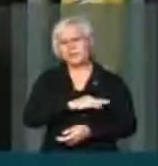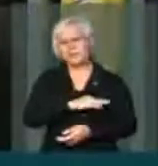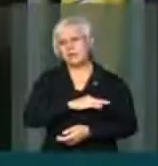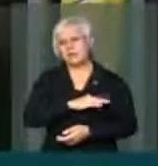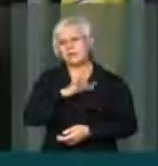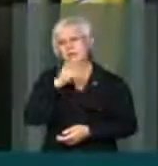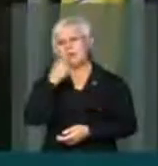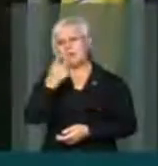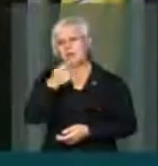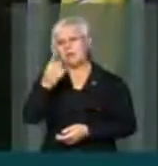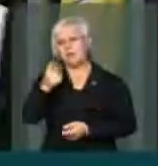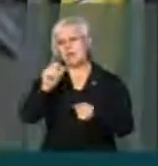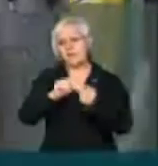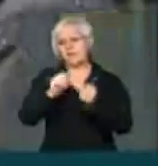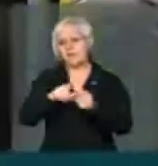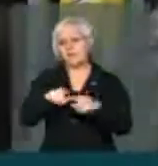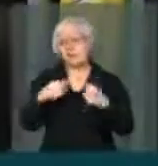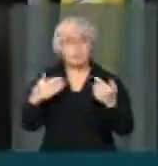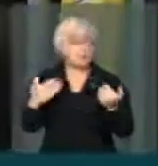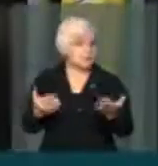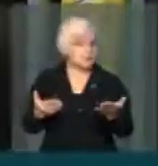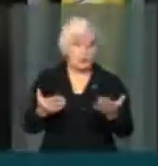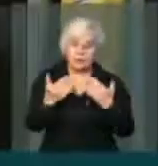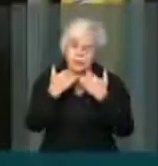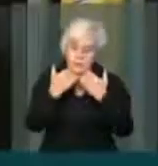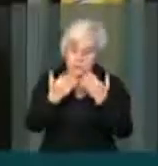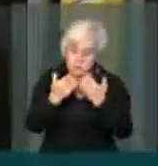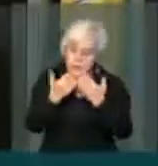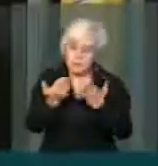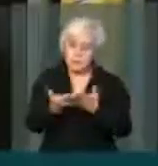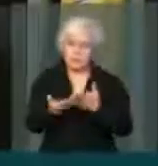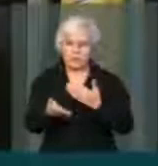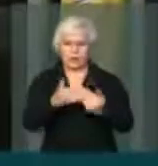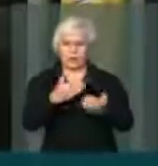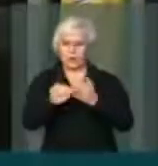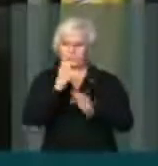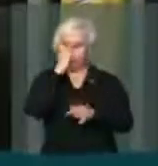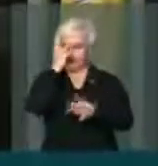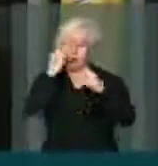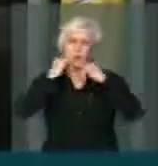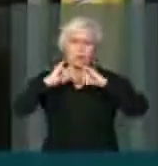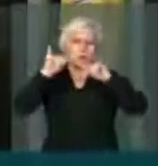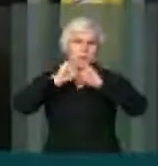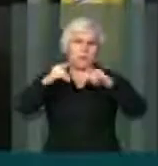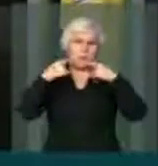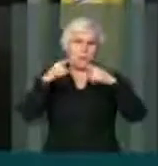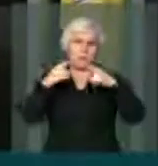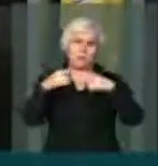contrário. Gestão não é para qualquer um, não é apenas para propaganda. A